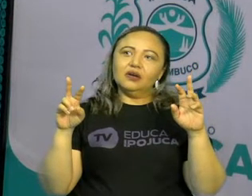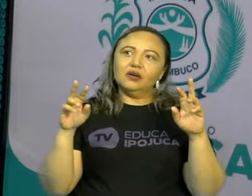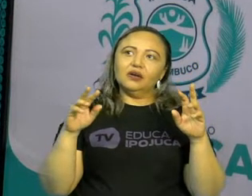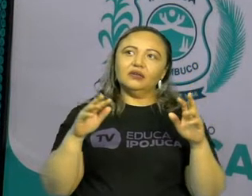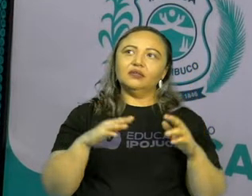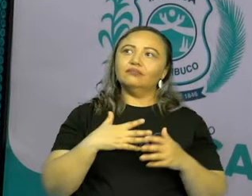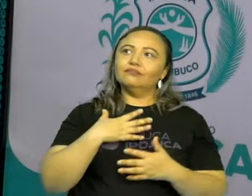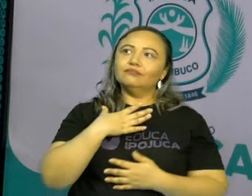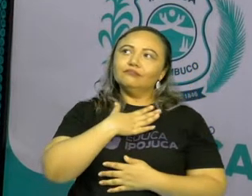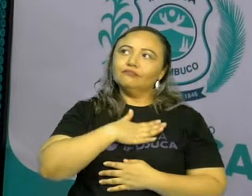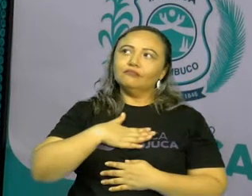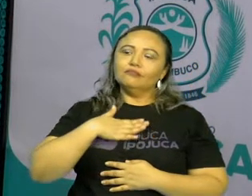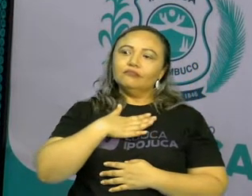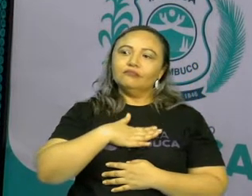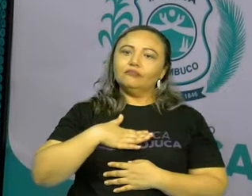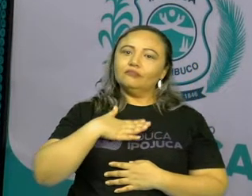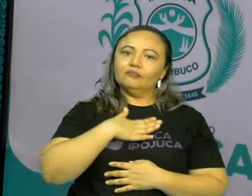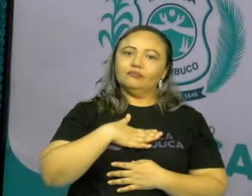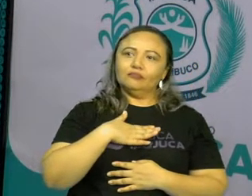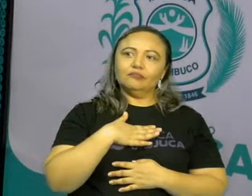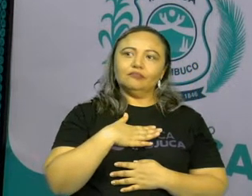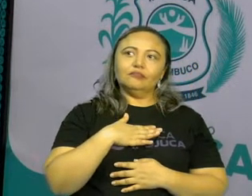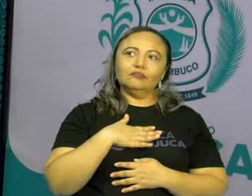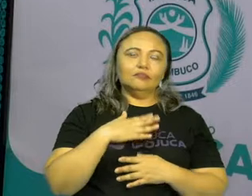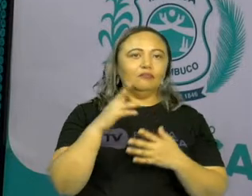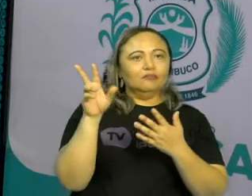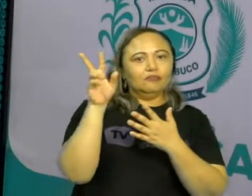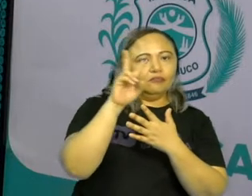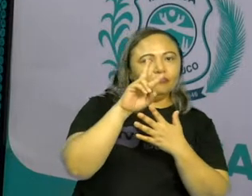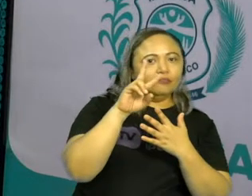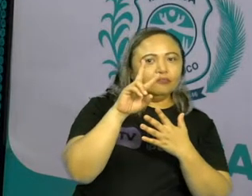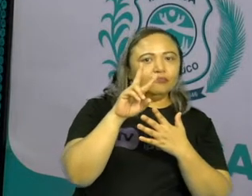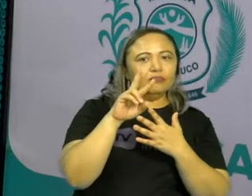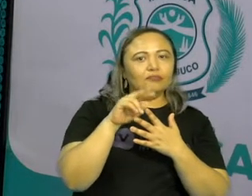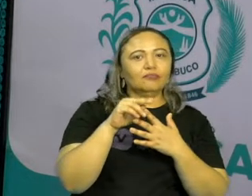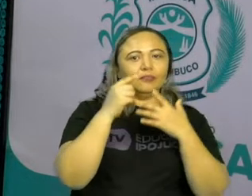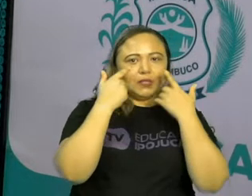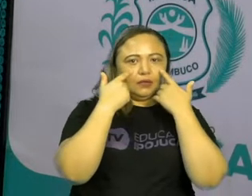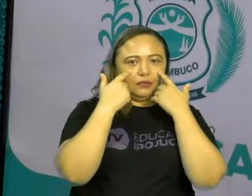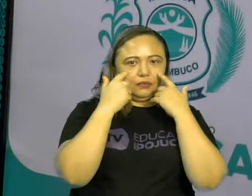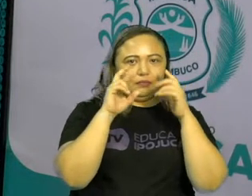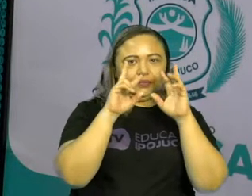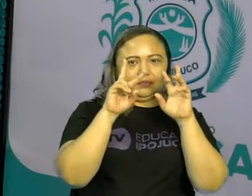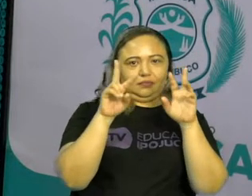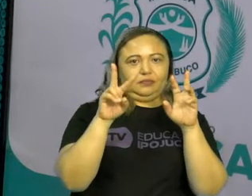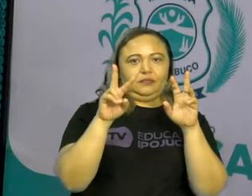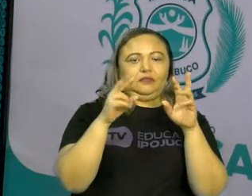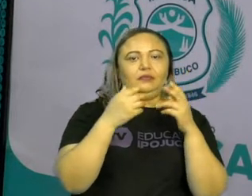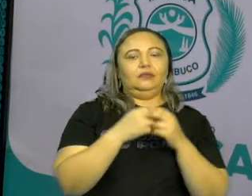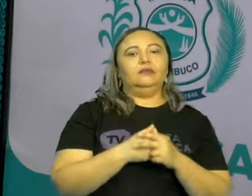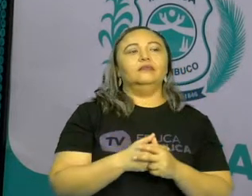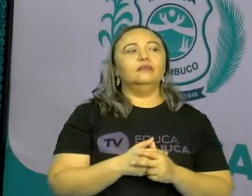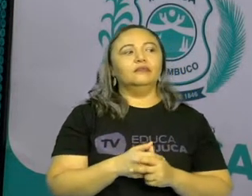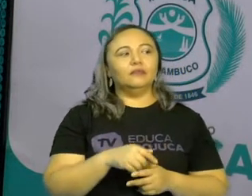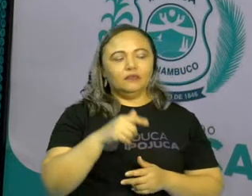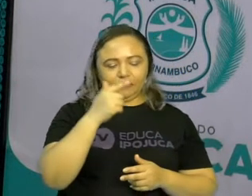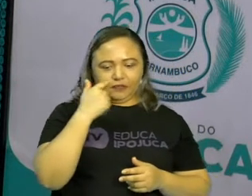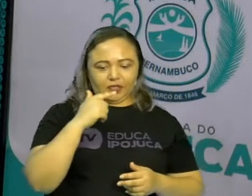apreciamos analisando, analisamos através da visão, então vamos